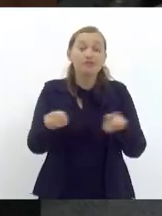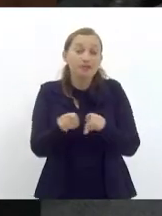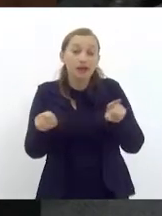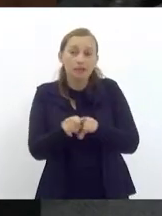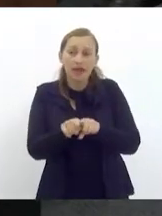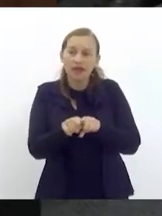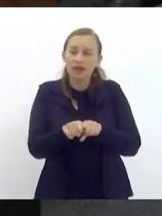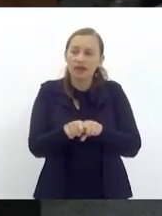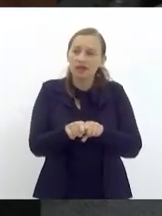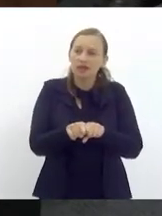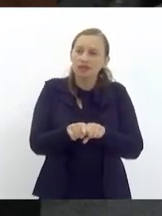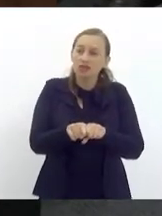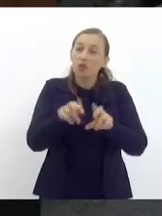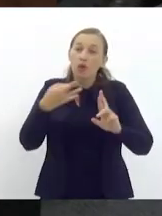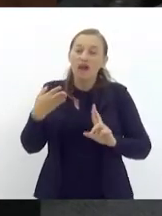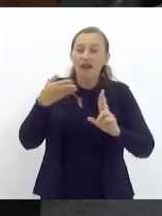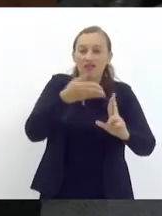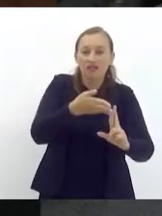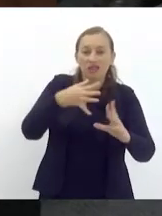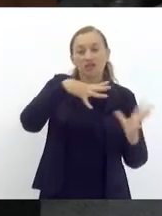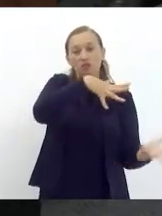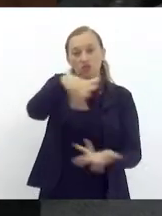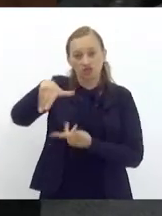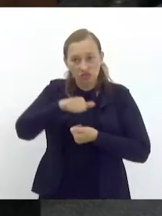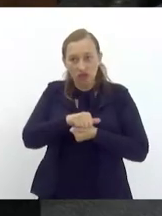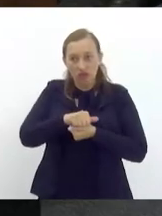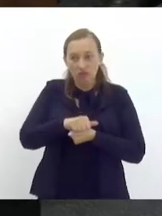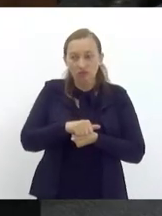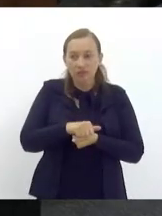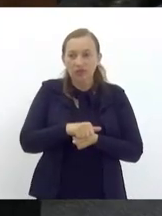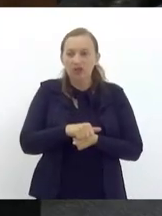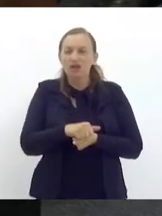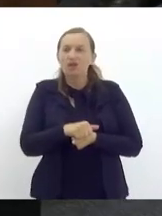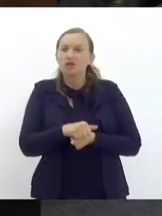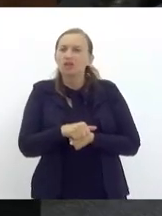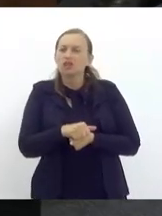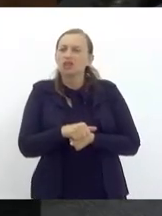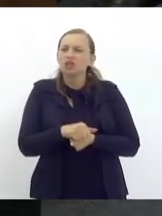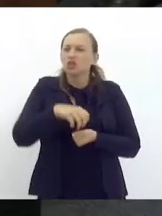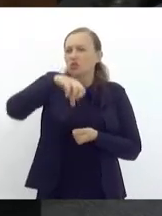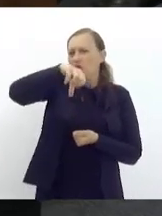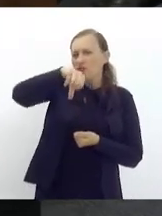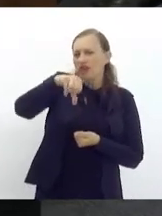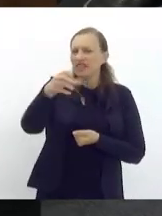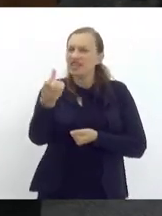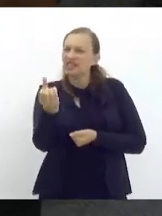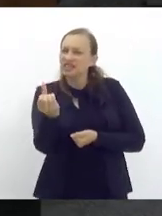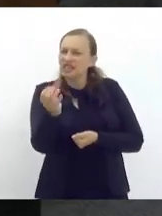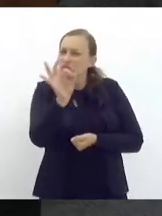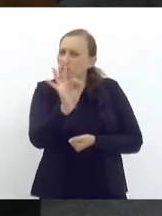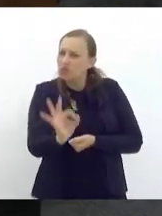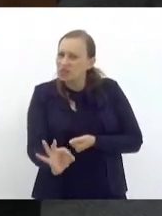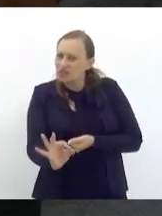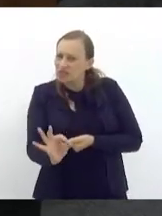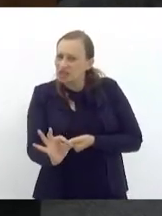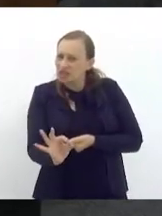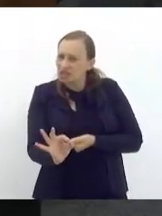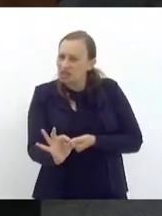seja uma referência mundial atualmente 96% dos